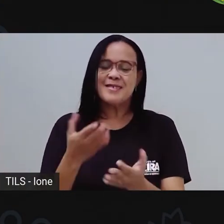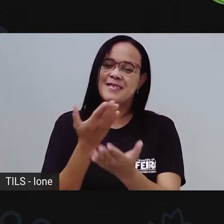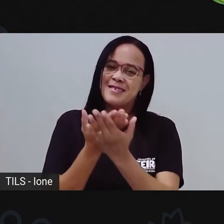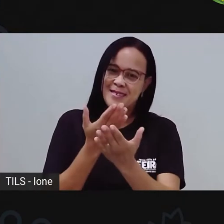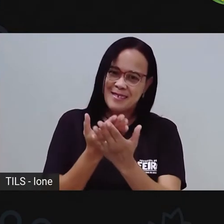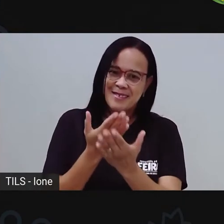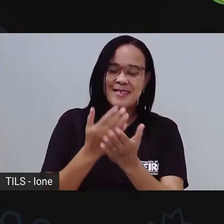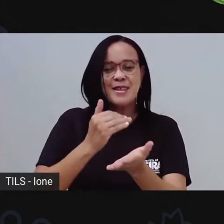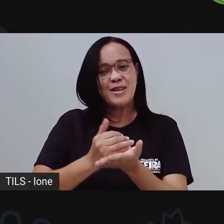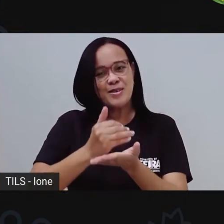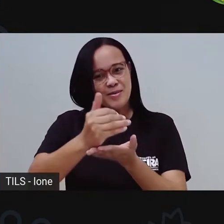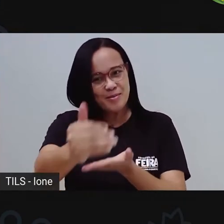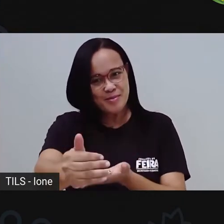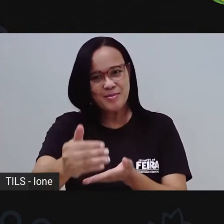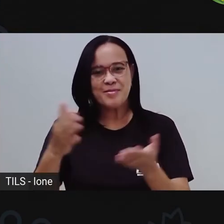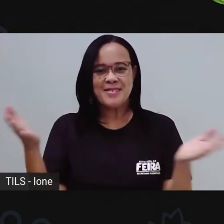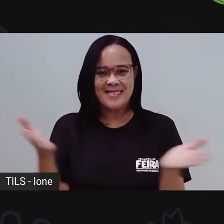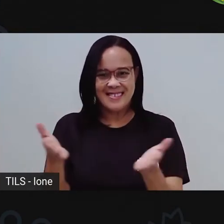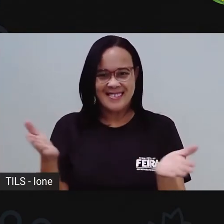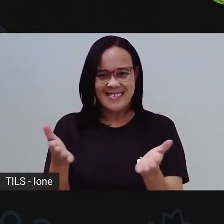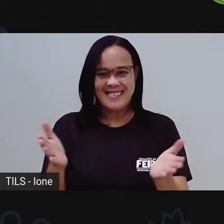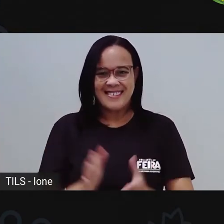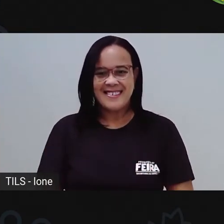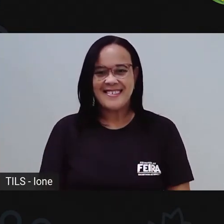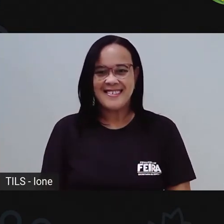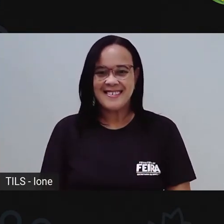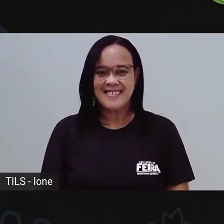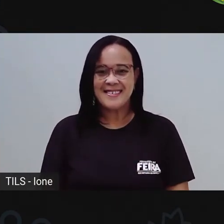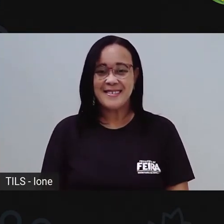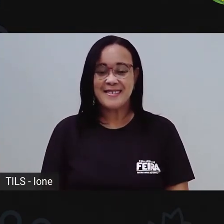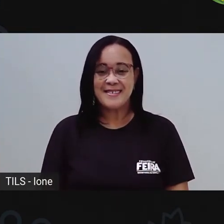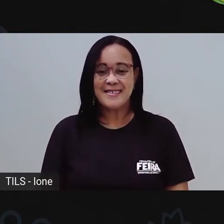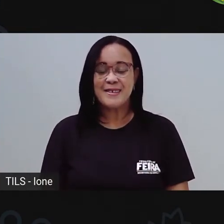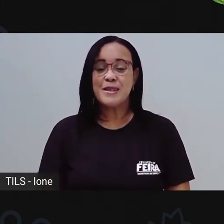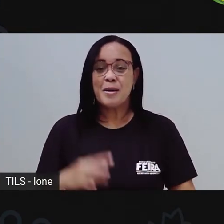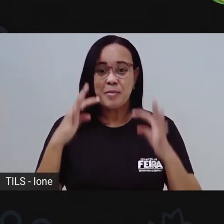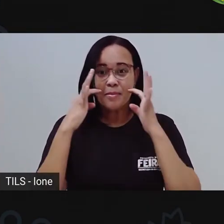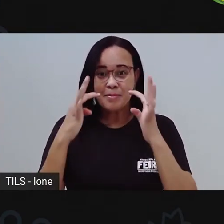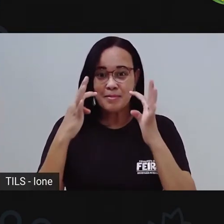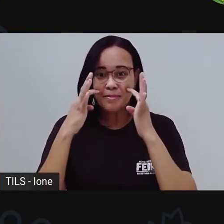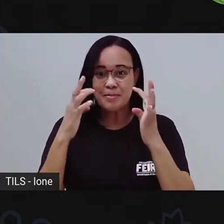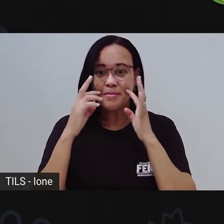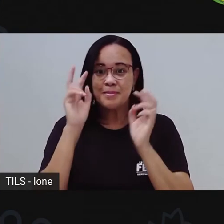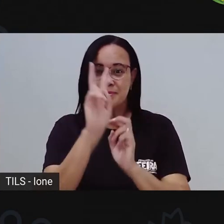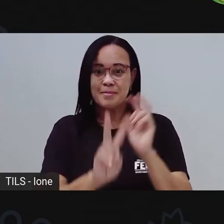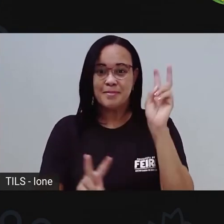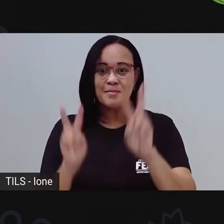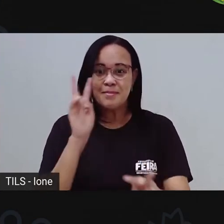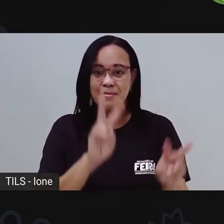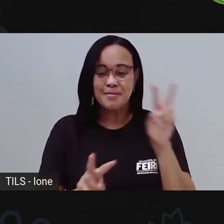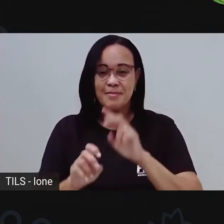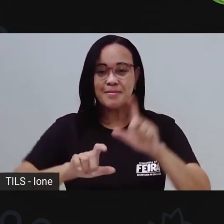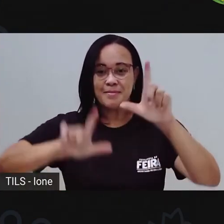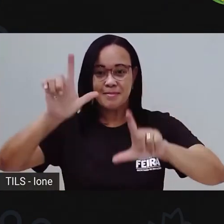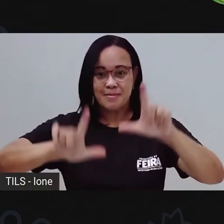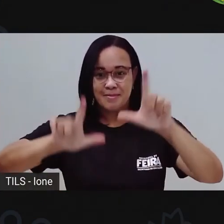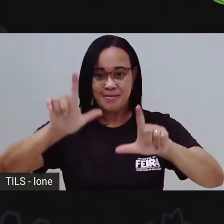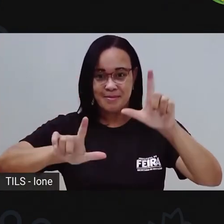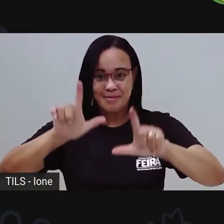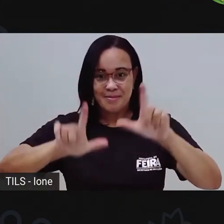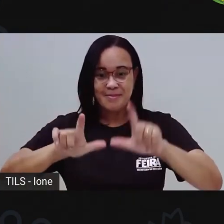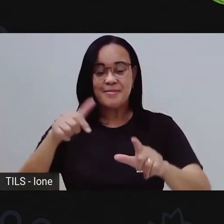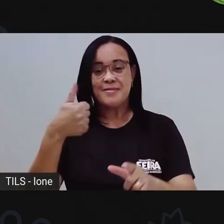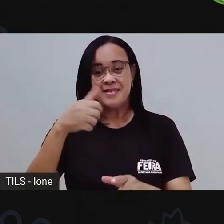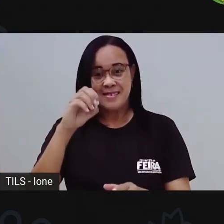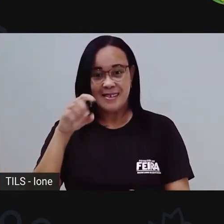vai começar. Quem está aí nos assistindo na TV, no canal 10.2, não é